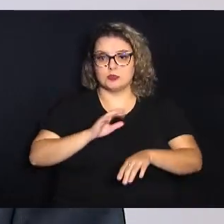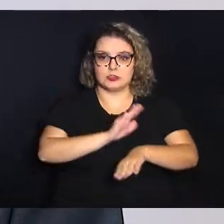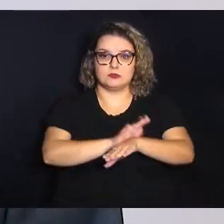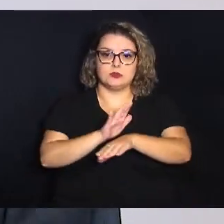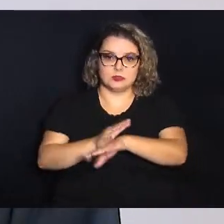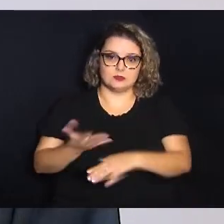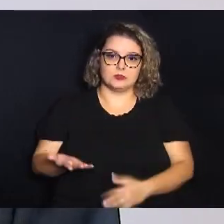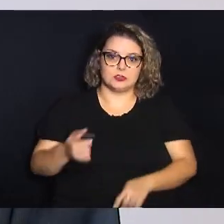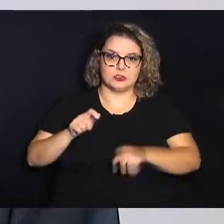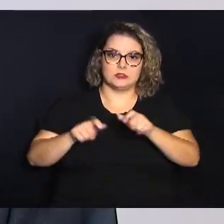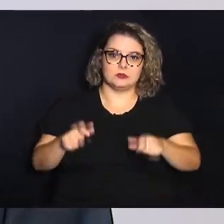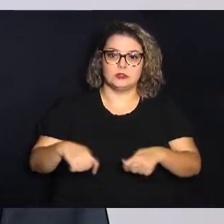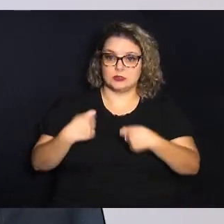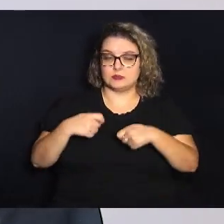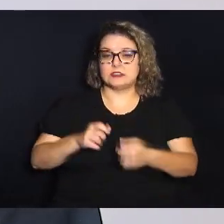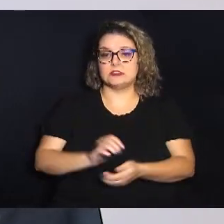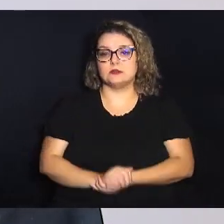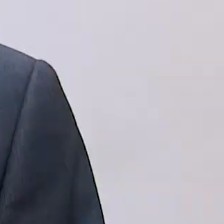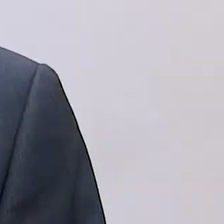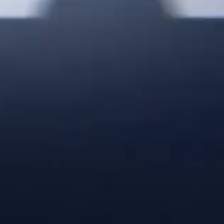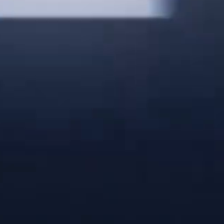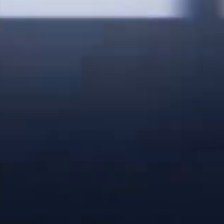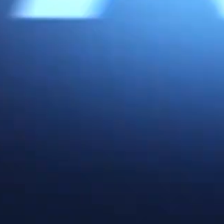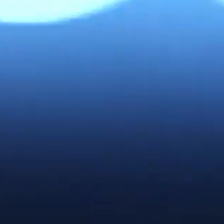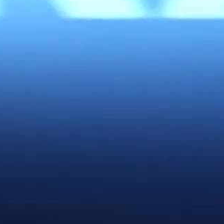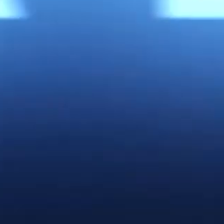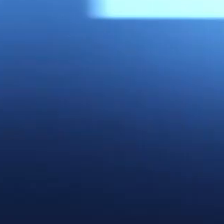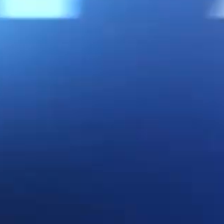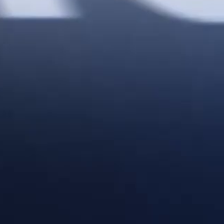possa ajudar essas pessoas que precisam